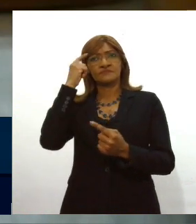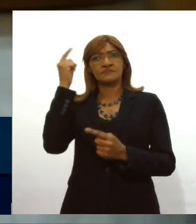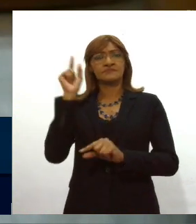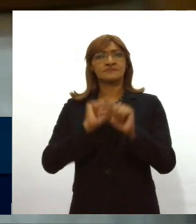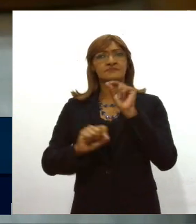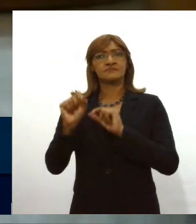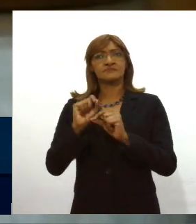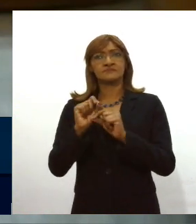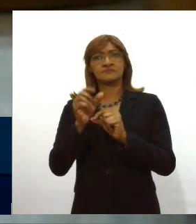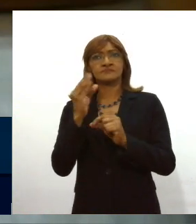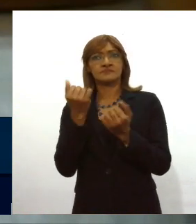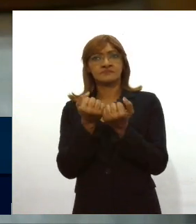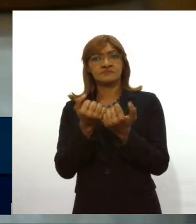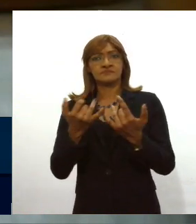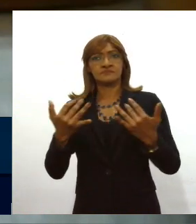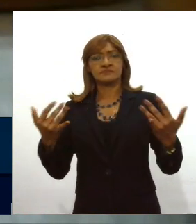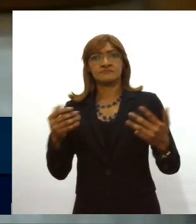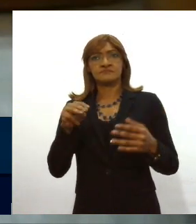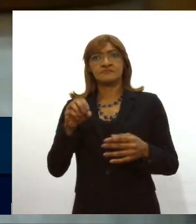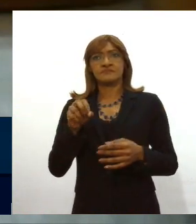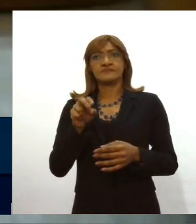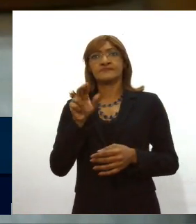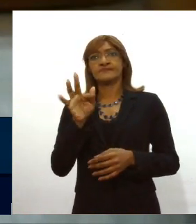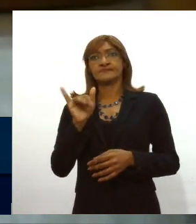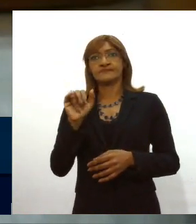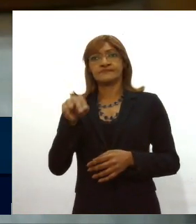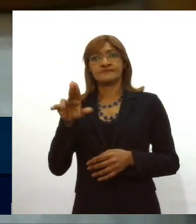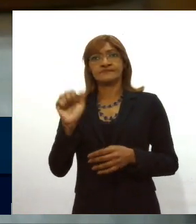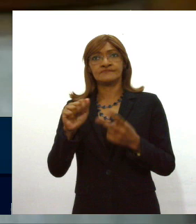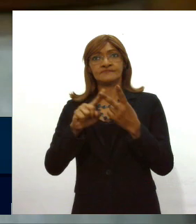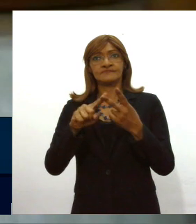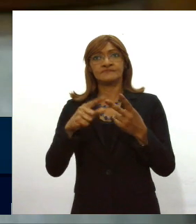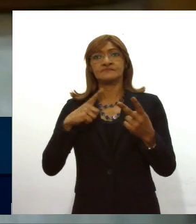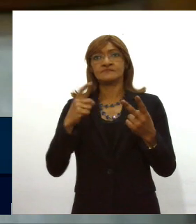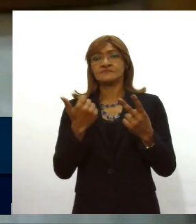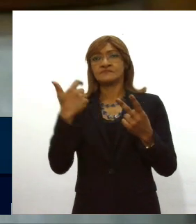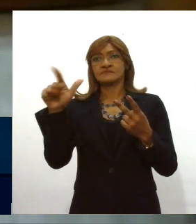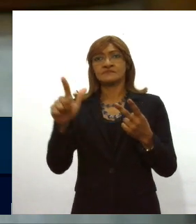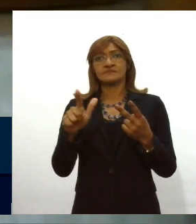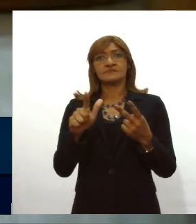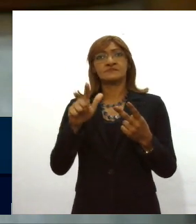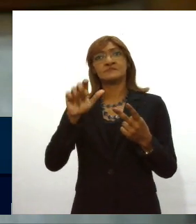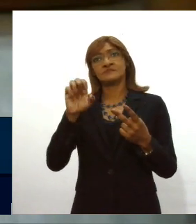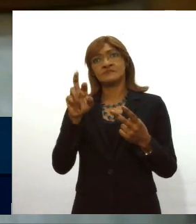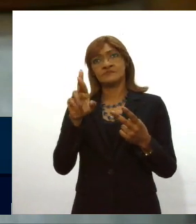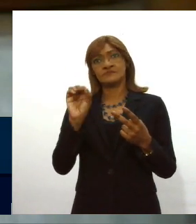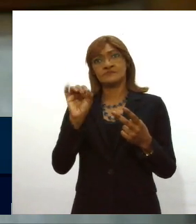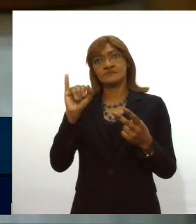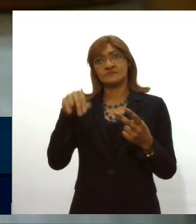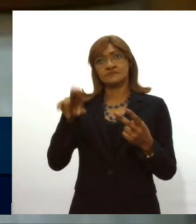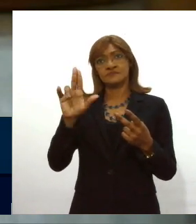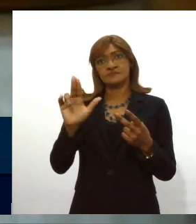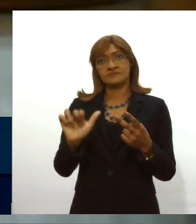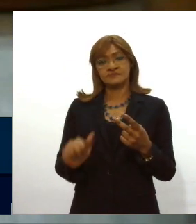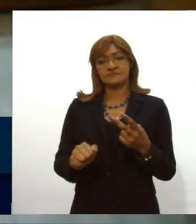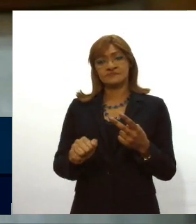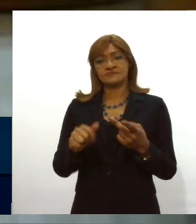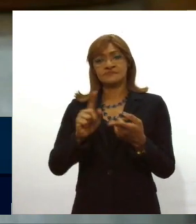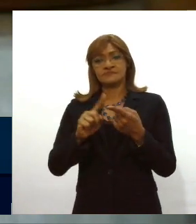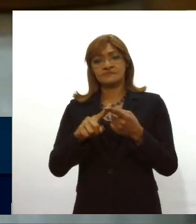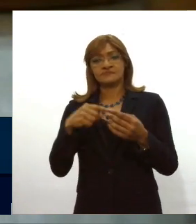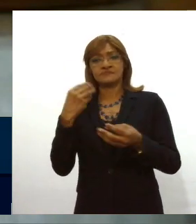papoula tem a morfina mas também tem a heroína e a morfina é extremamente prejudicial também então a partir